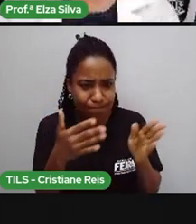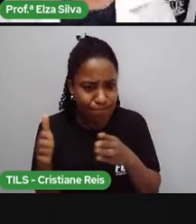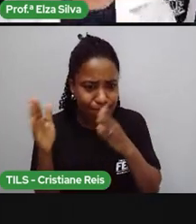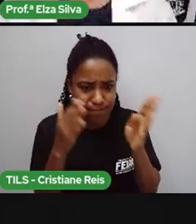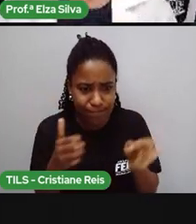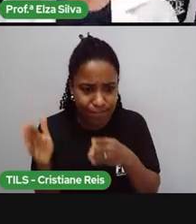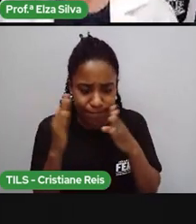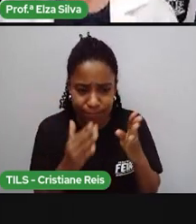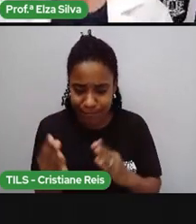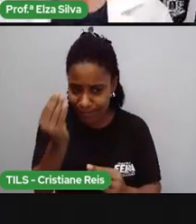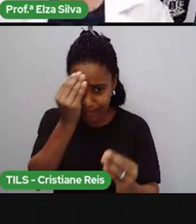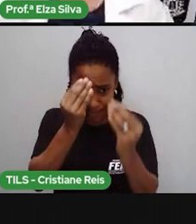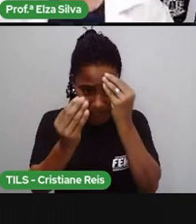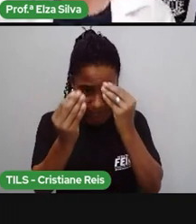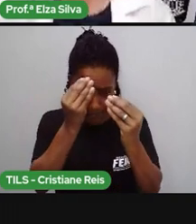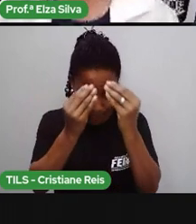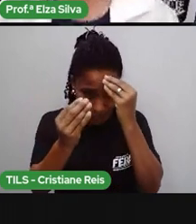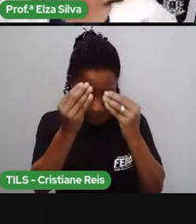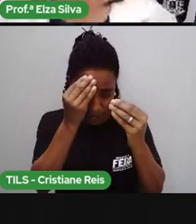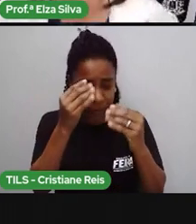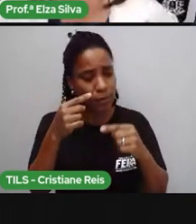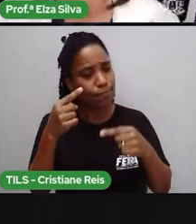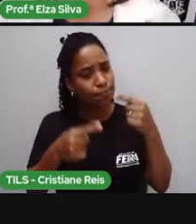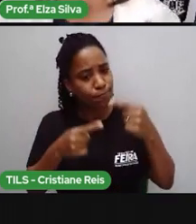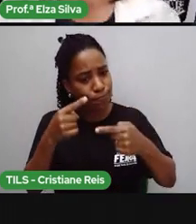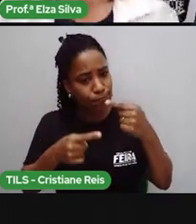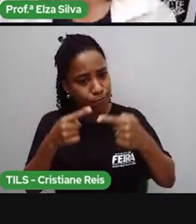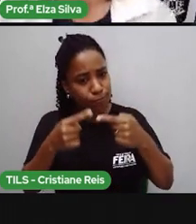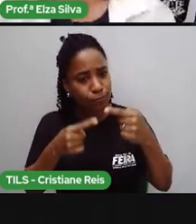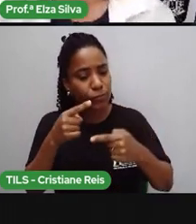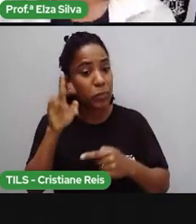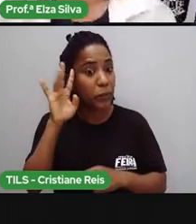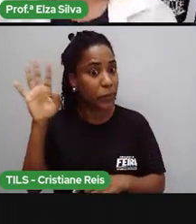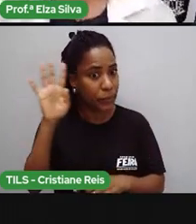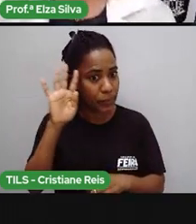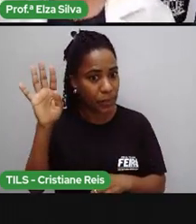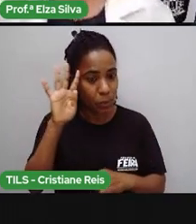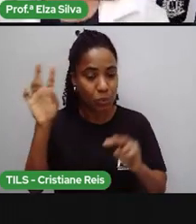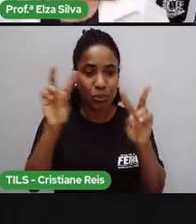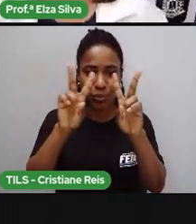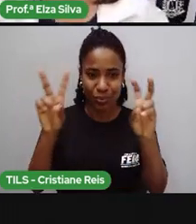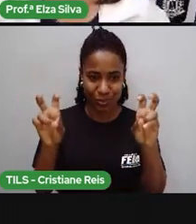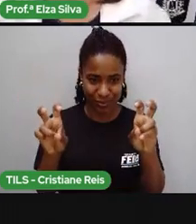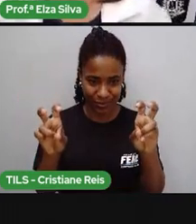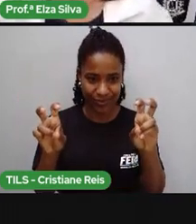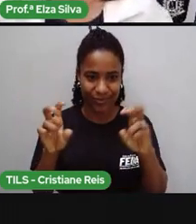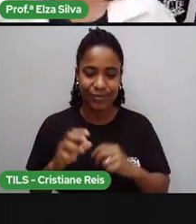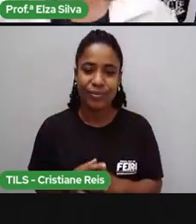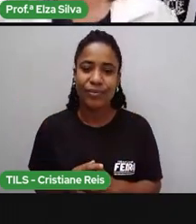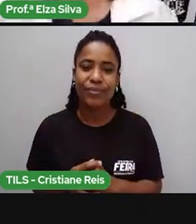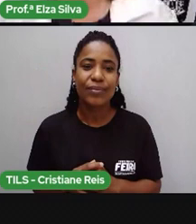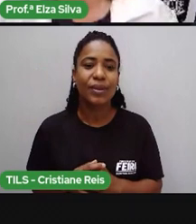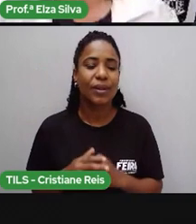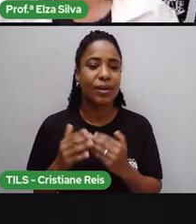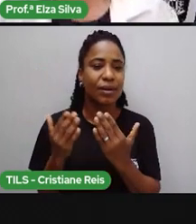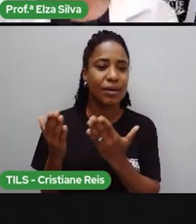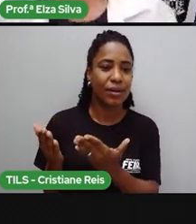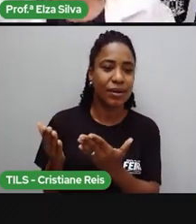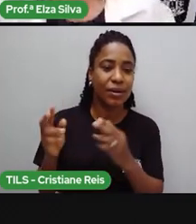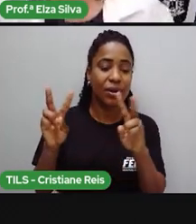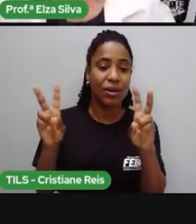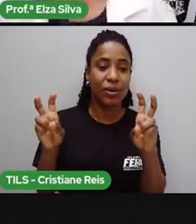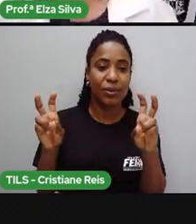necessário para discutir um pouco sobre a temática de hoje. O título do nosso vídeo é